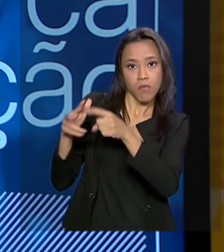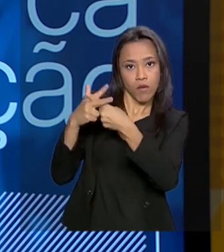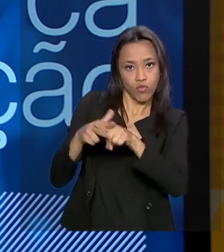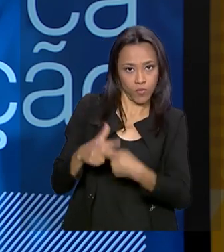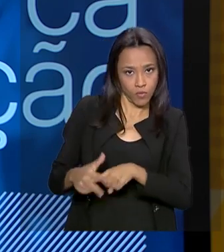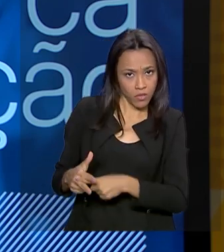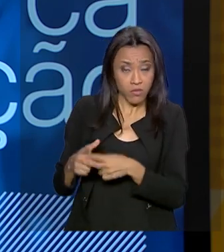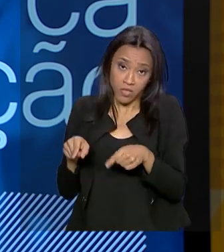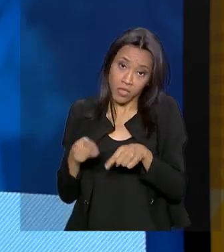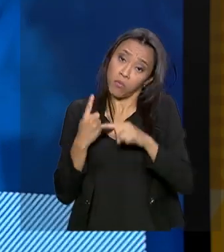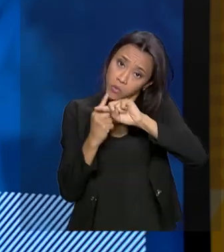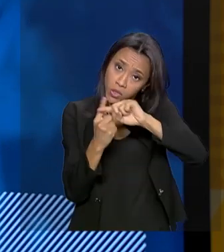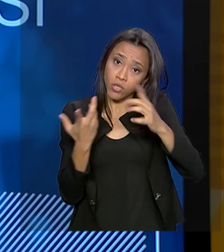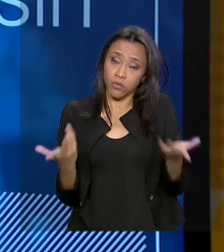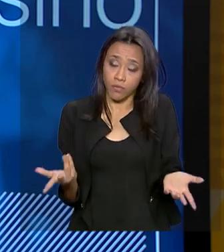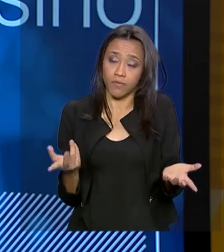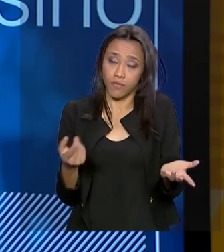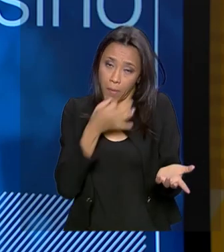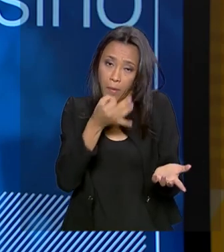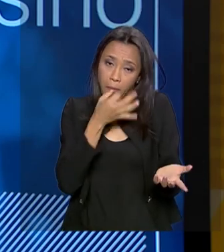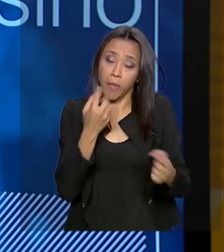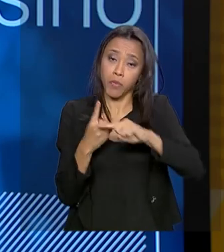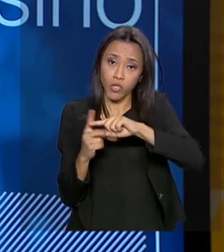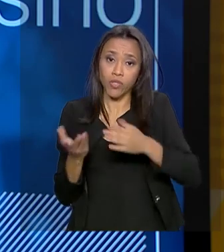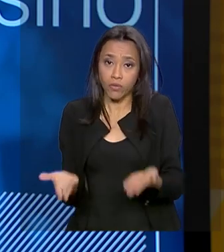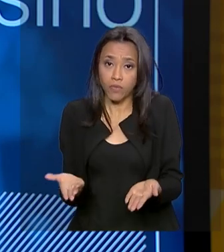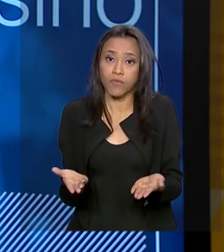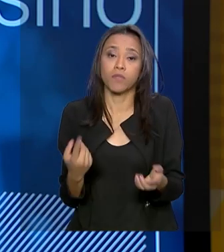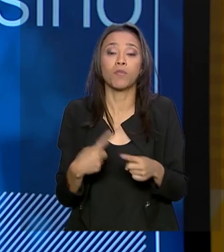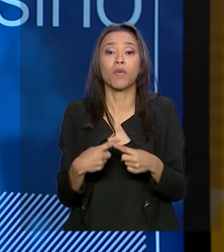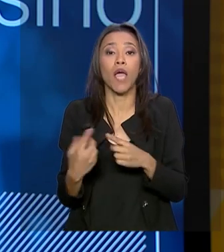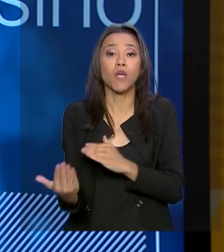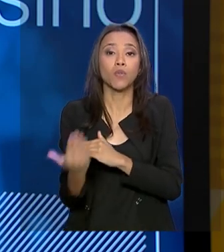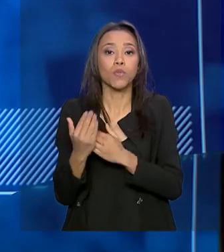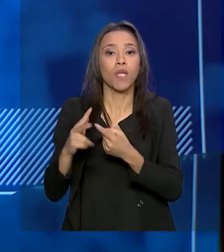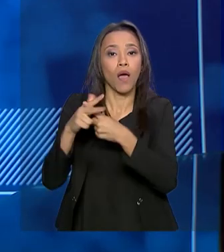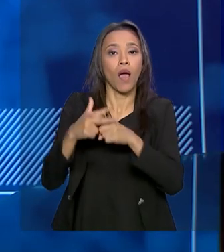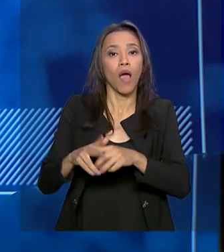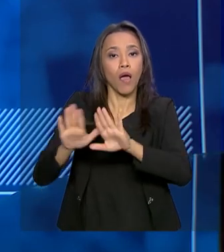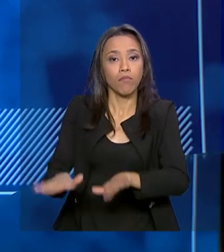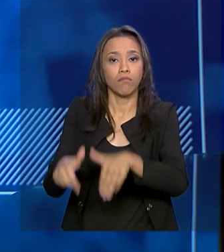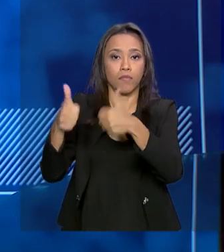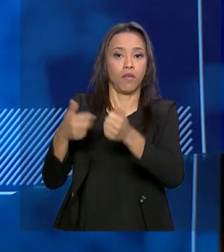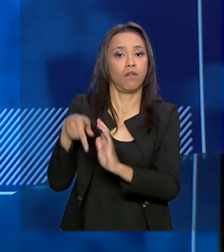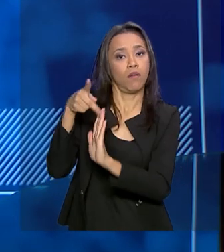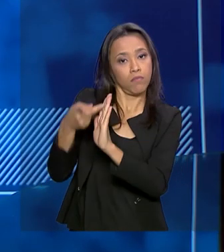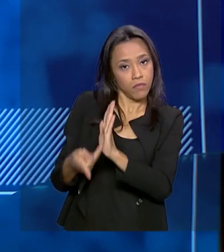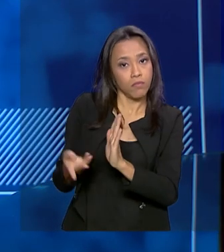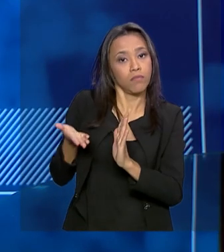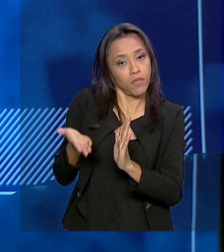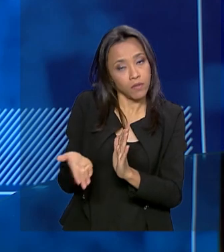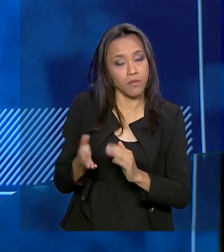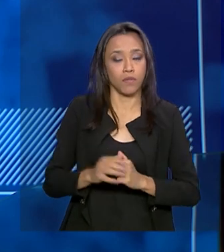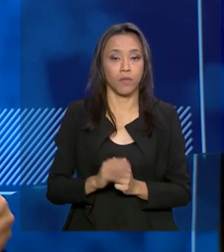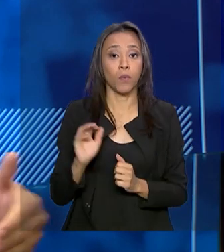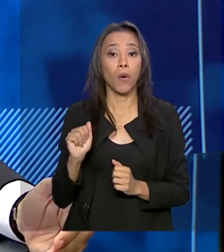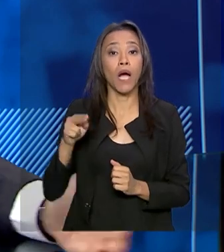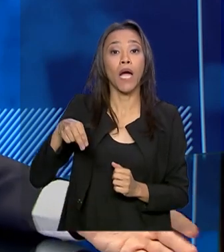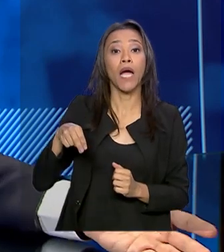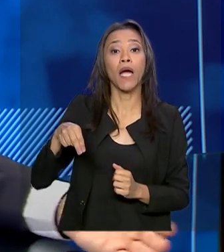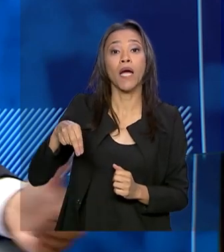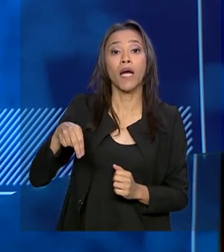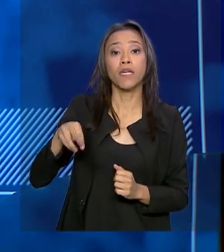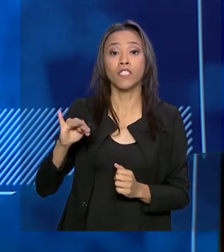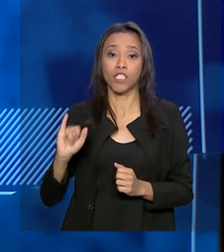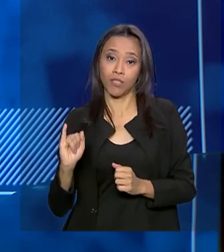Essas críticas a gente vê como positivas, porque geram necessidade de aperfeiçoamento do próprio anteprojeto. A consulta pública